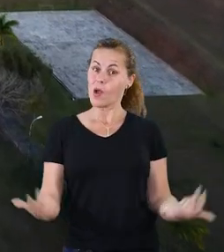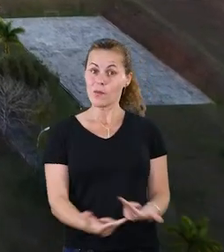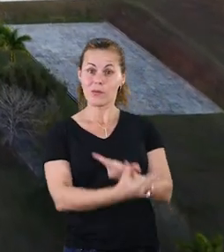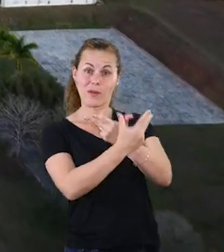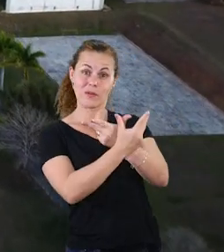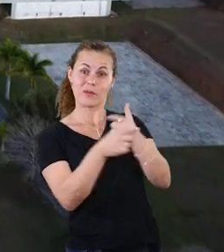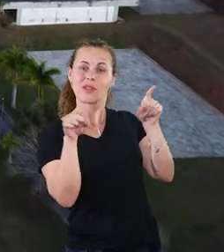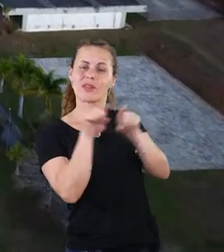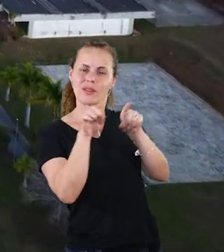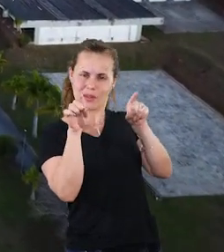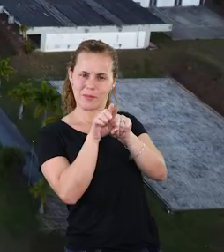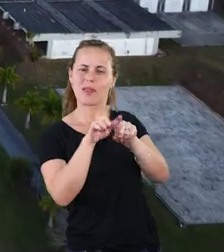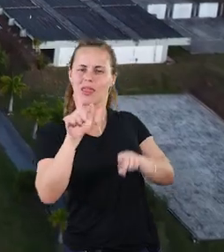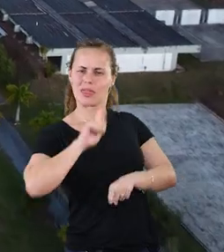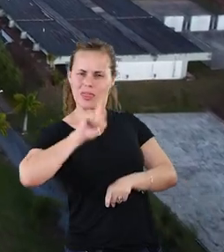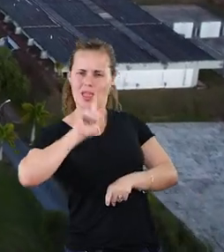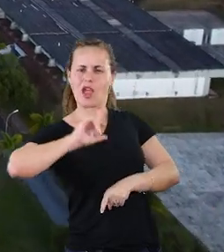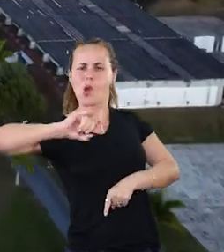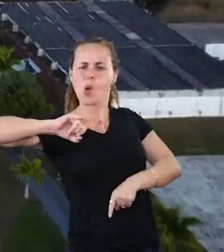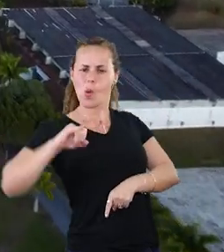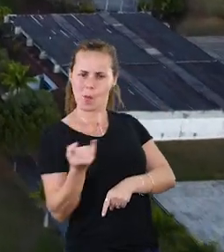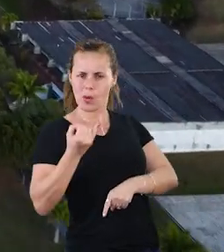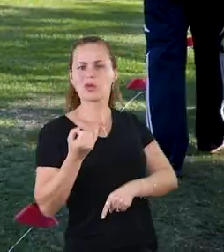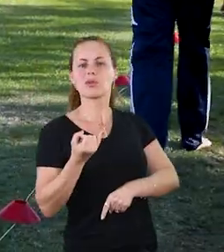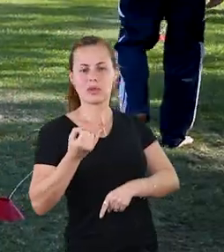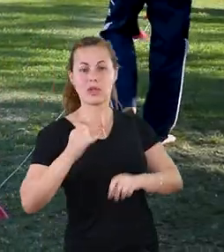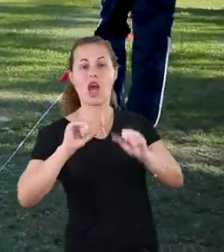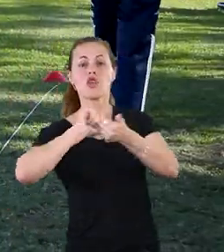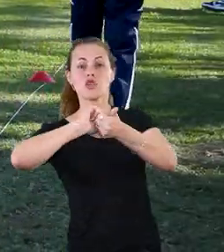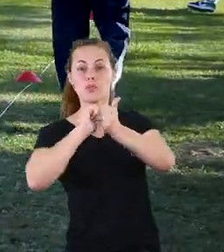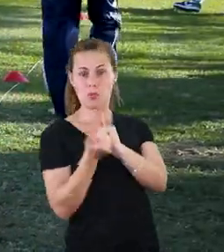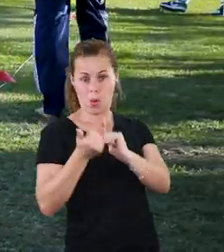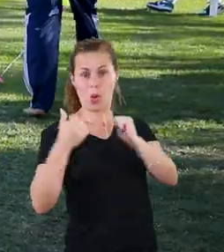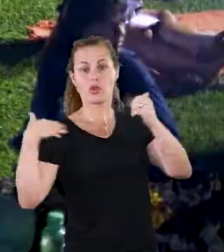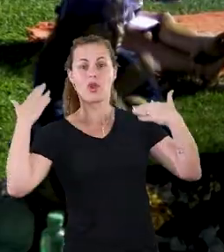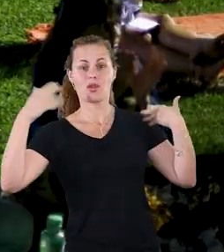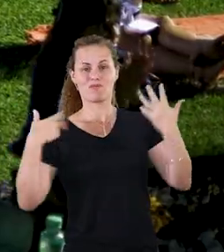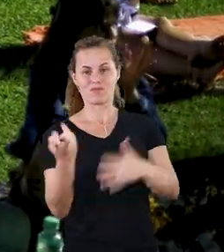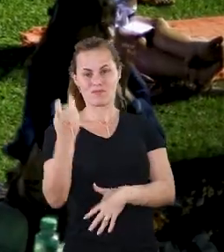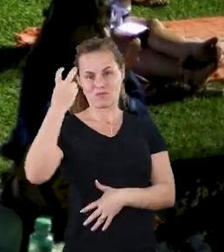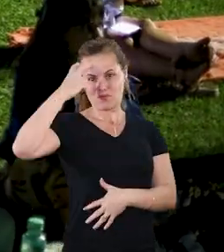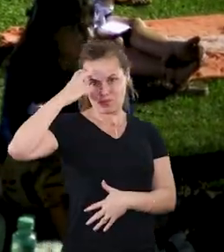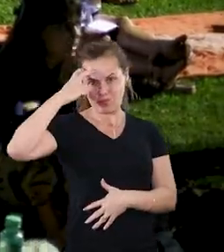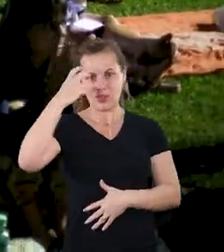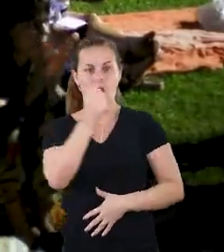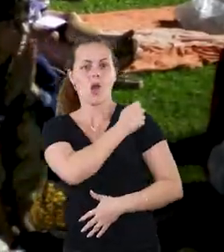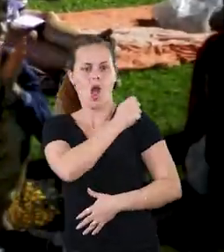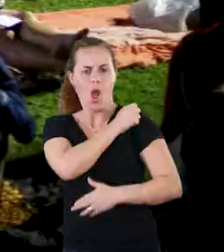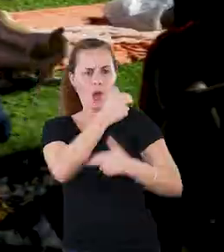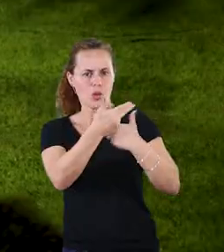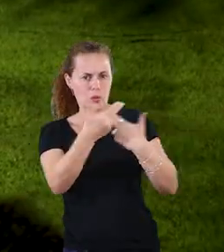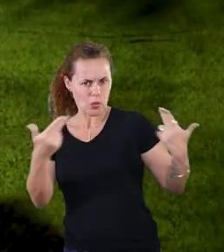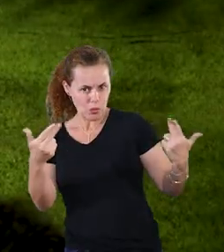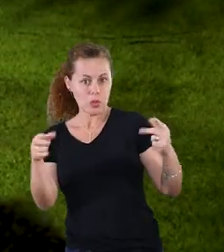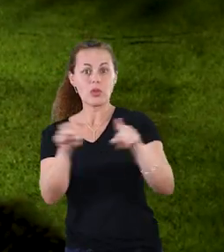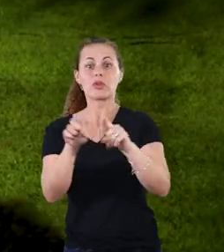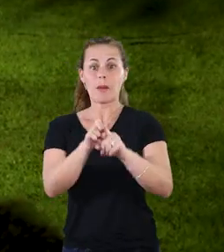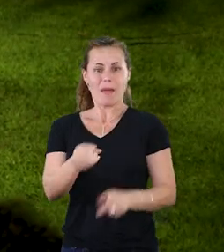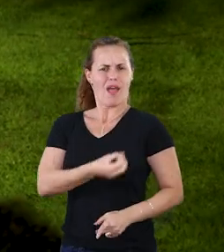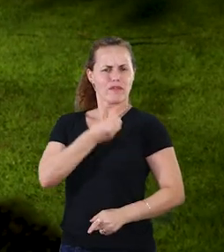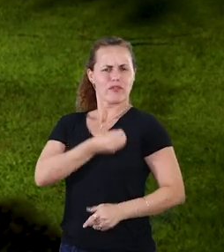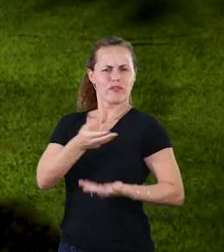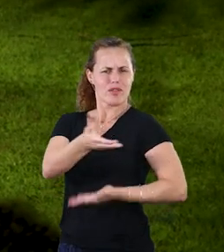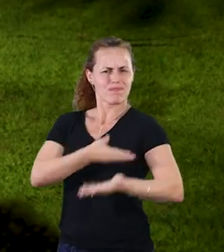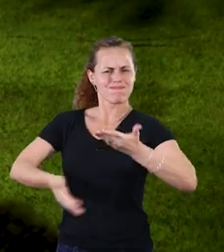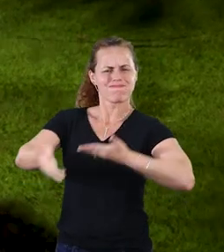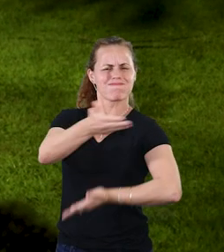A UFV também oferece oportunidades de esporte, lazer e cultura aos seus estudantes, o que torna